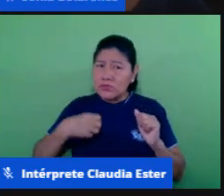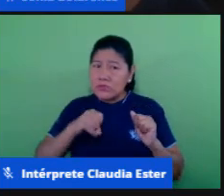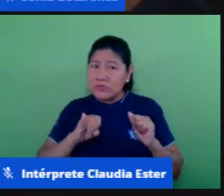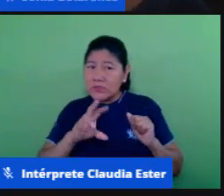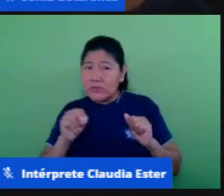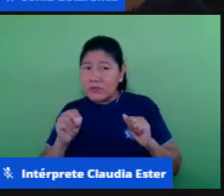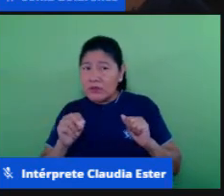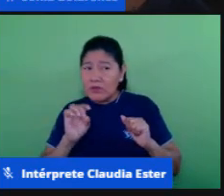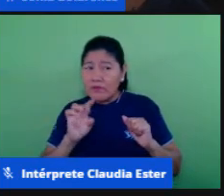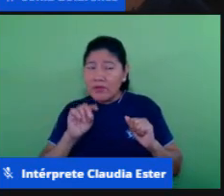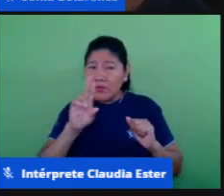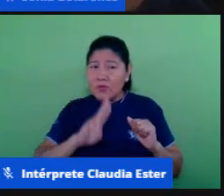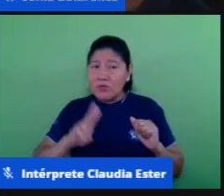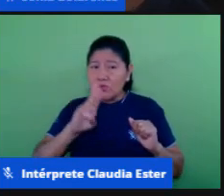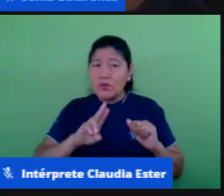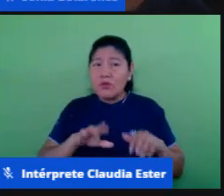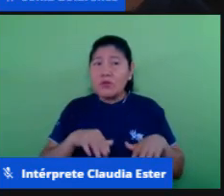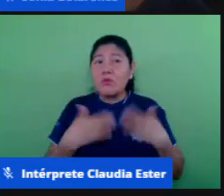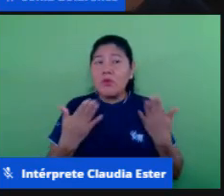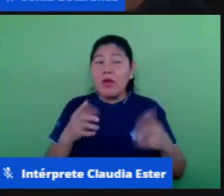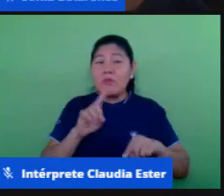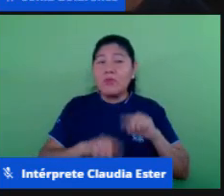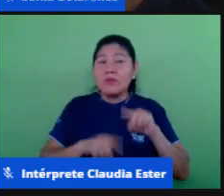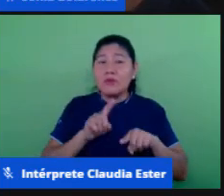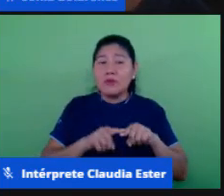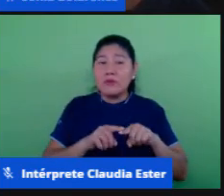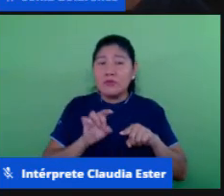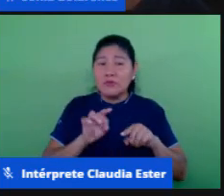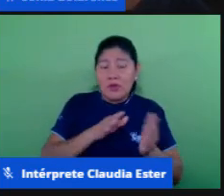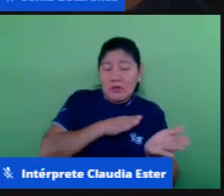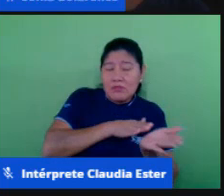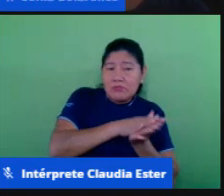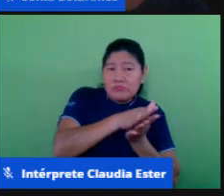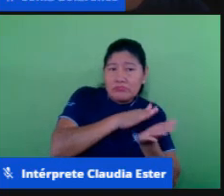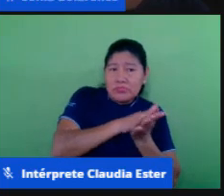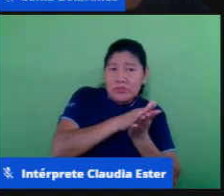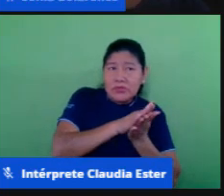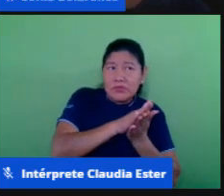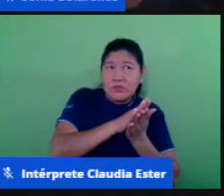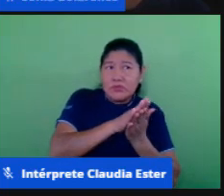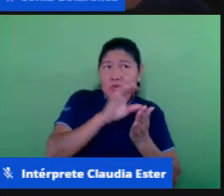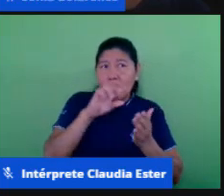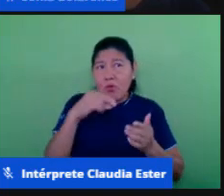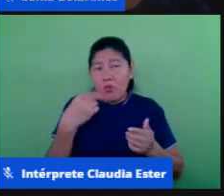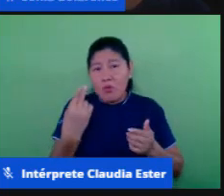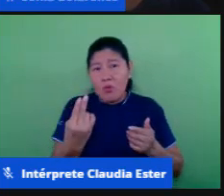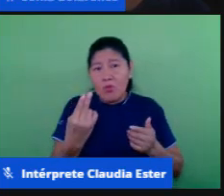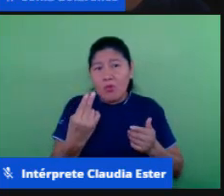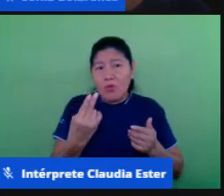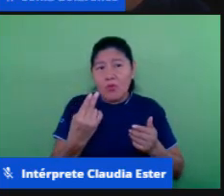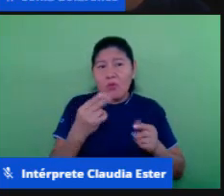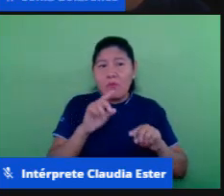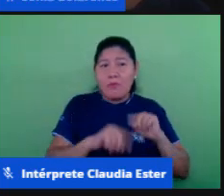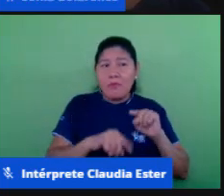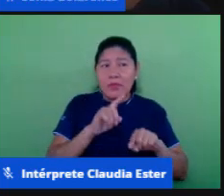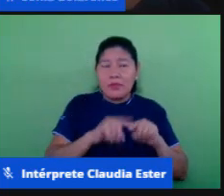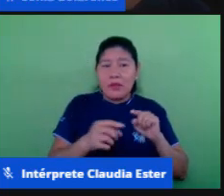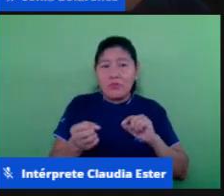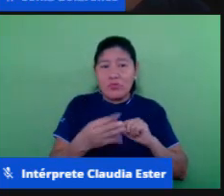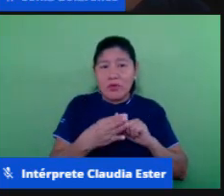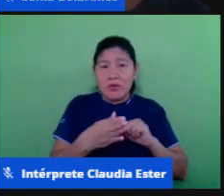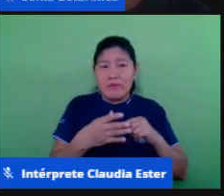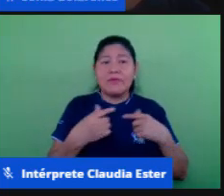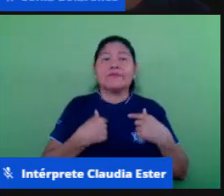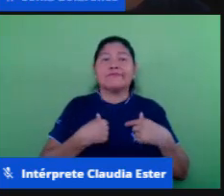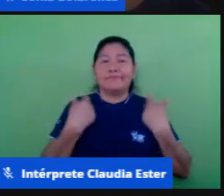caderno aquelas atividades impressas né então eu preciso planejar e debruçar